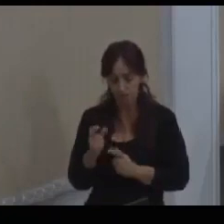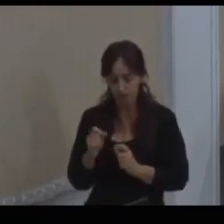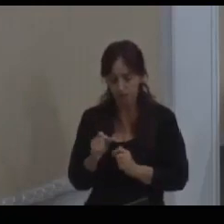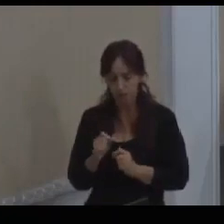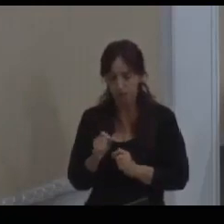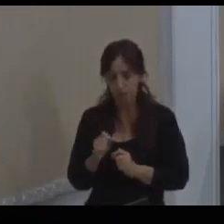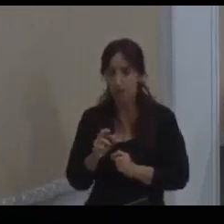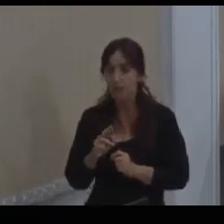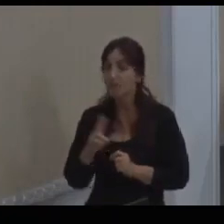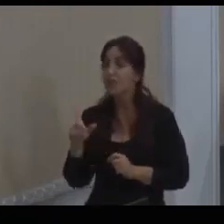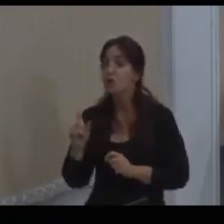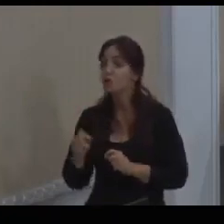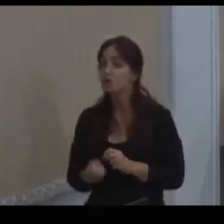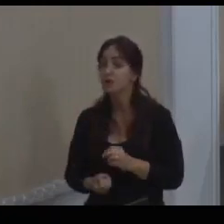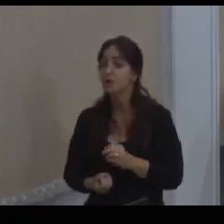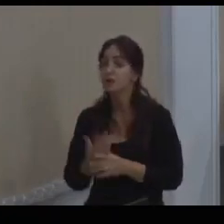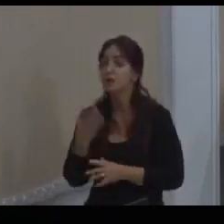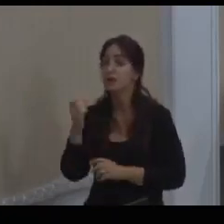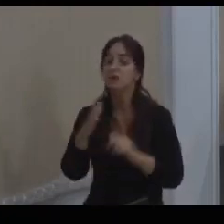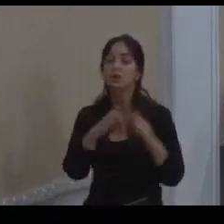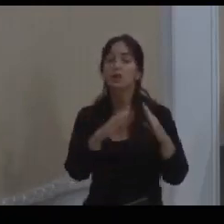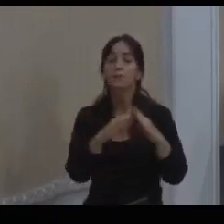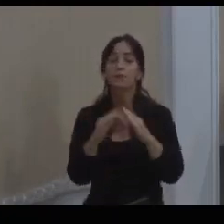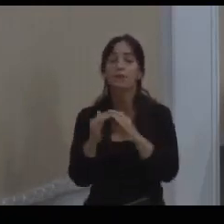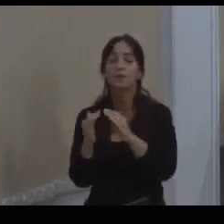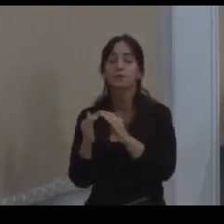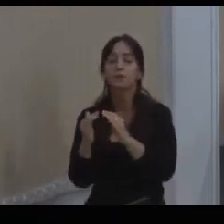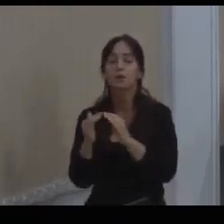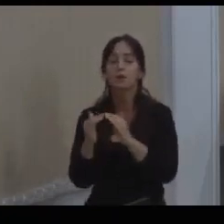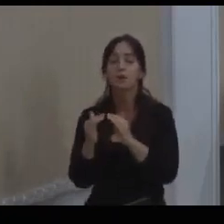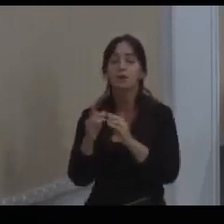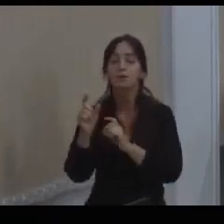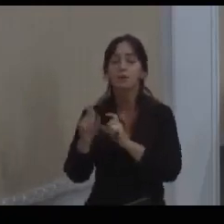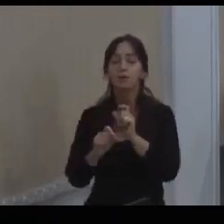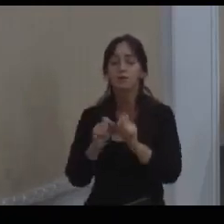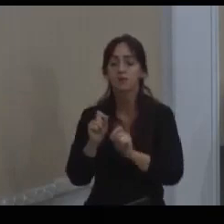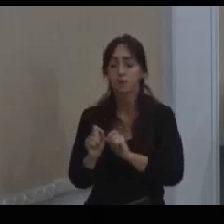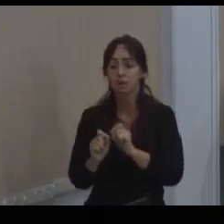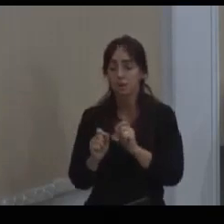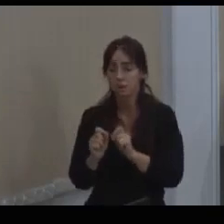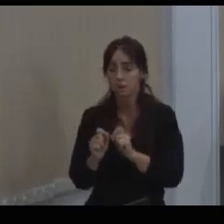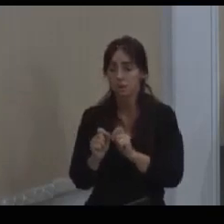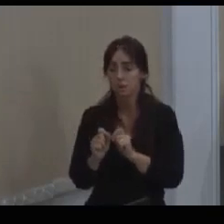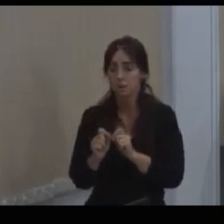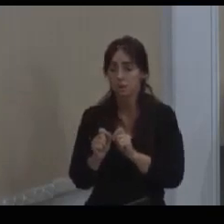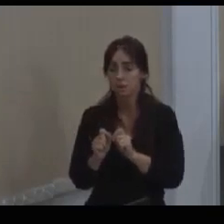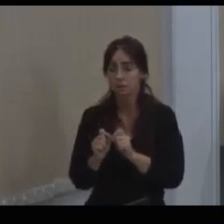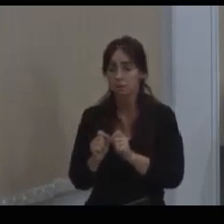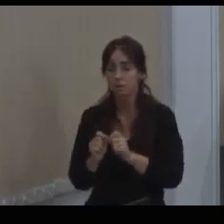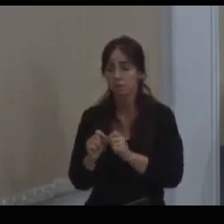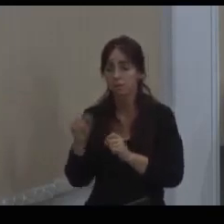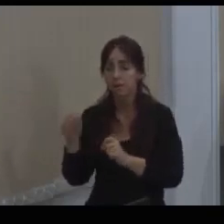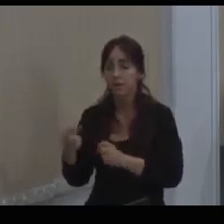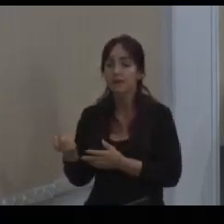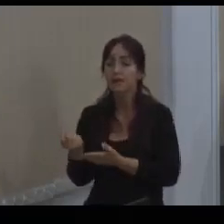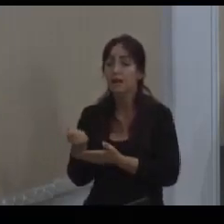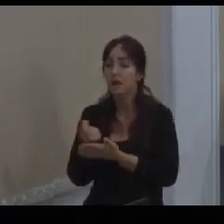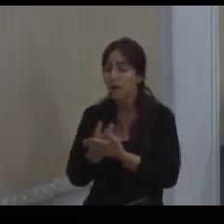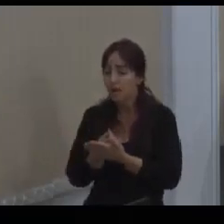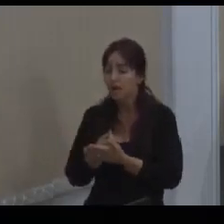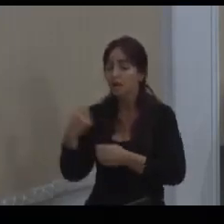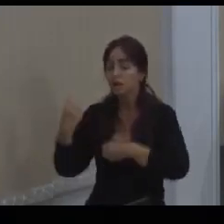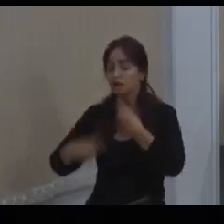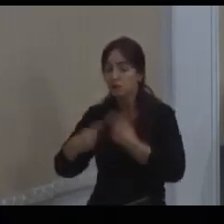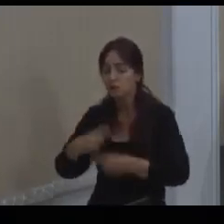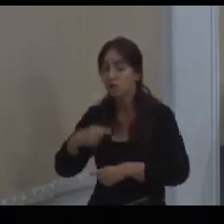habitação, nenhum município faz para esta faixa de renda que nós estamos discutindo, população